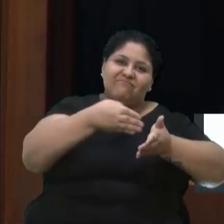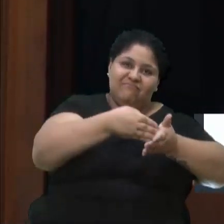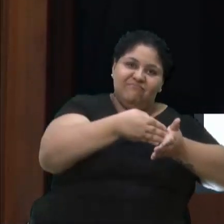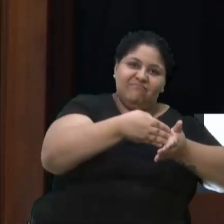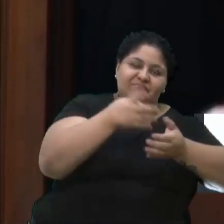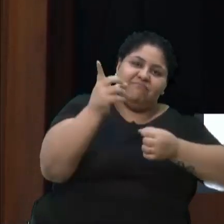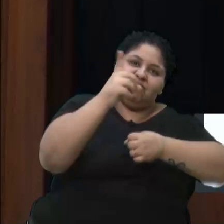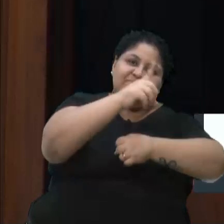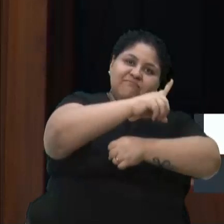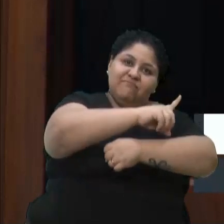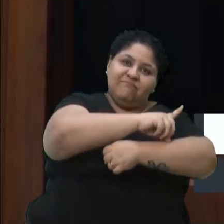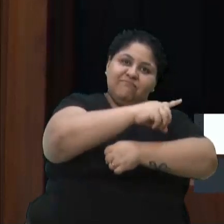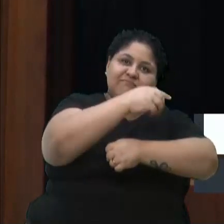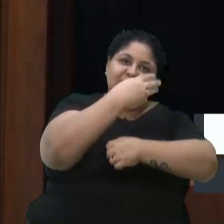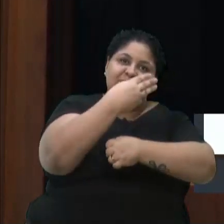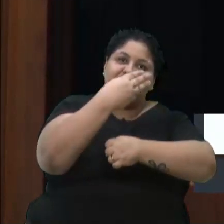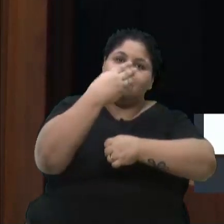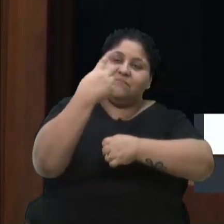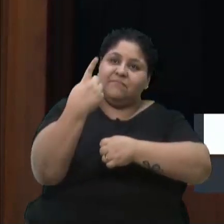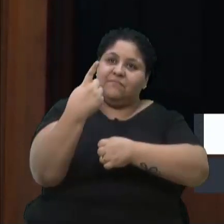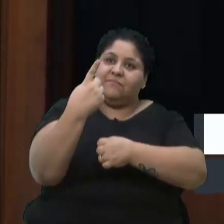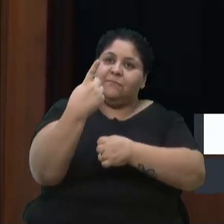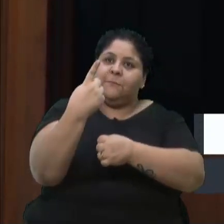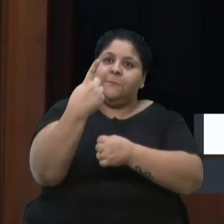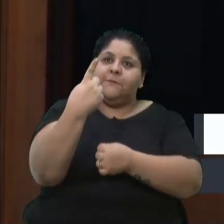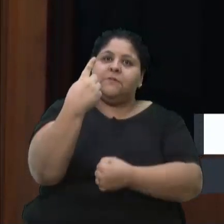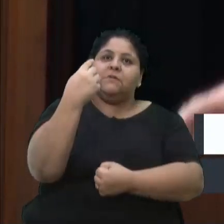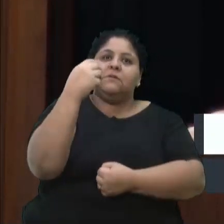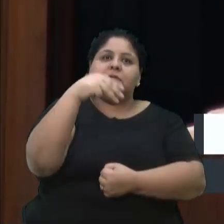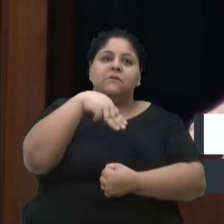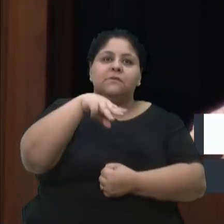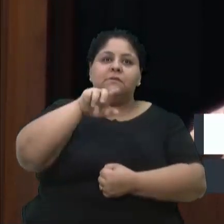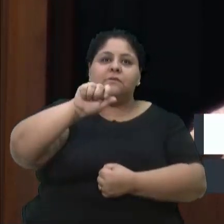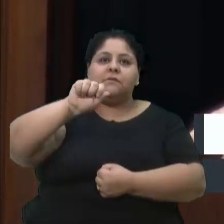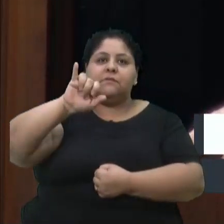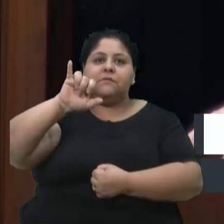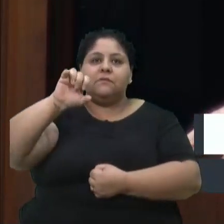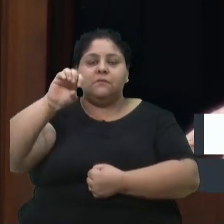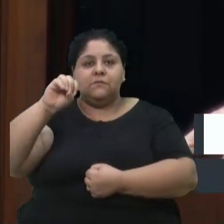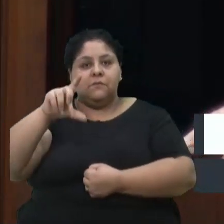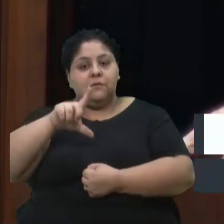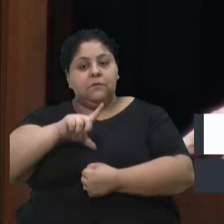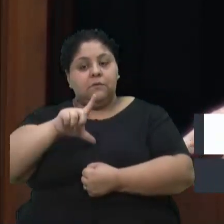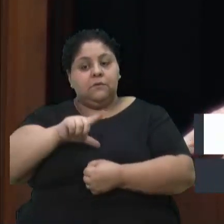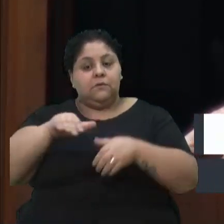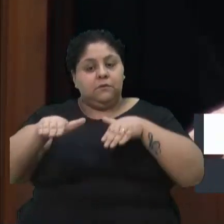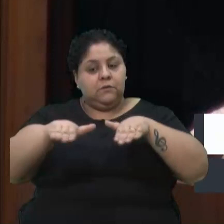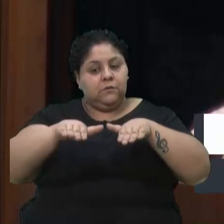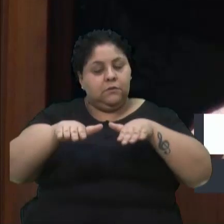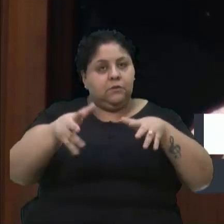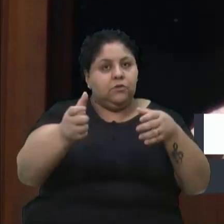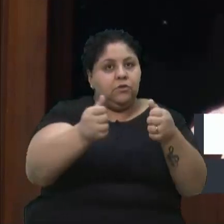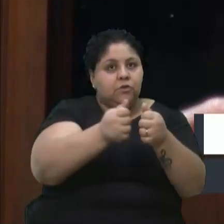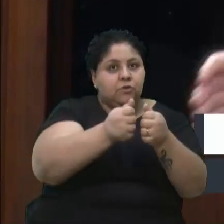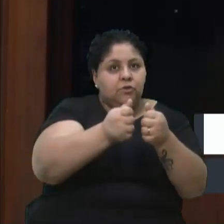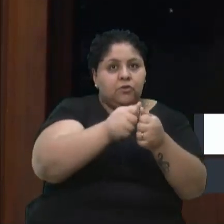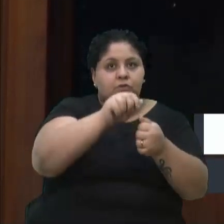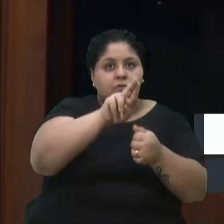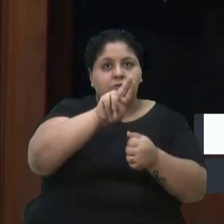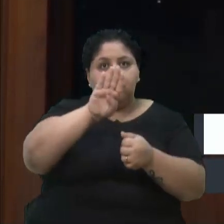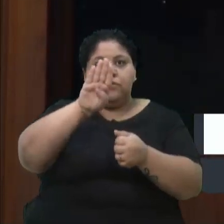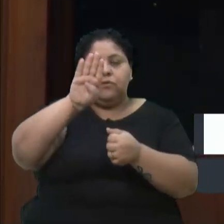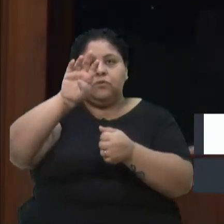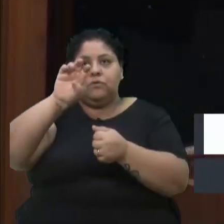de maio, teremos um movimento envolvendo as UBSs. Elas farão